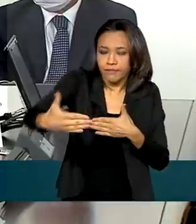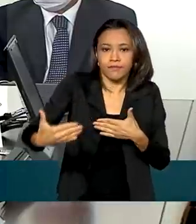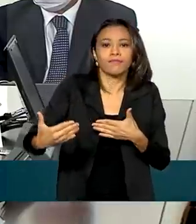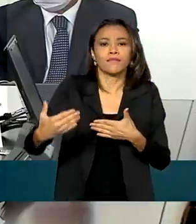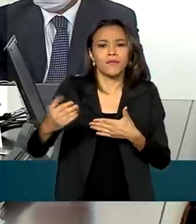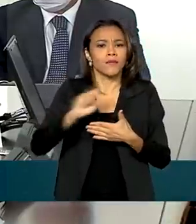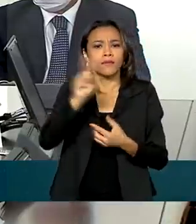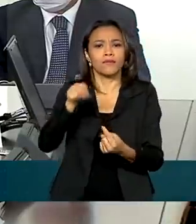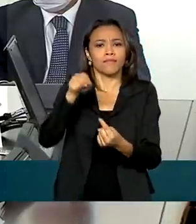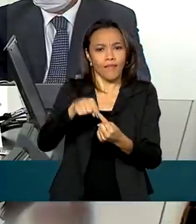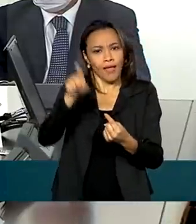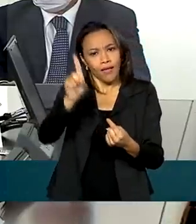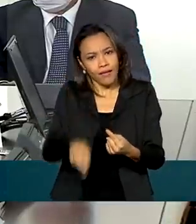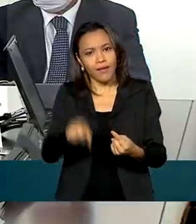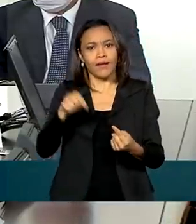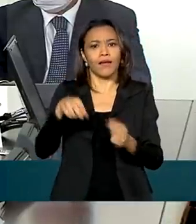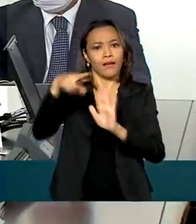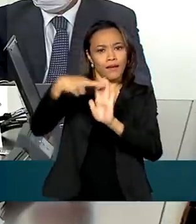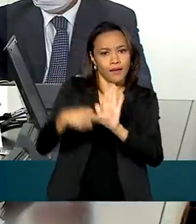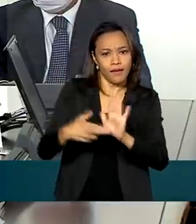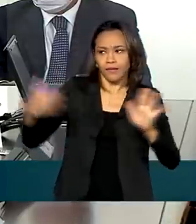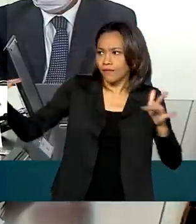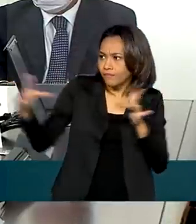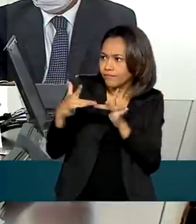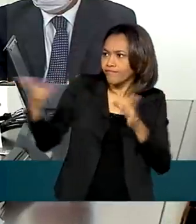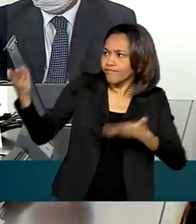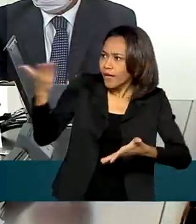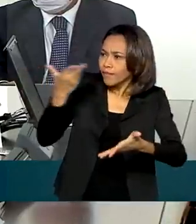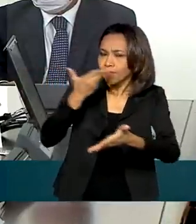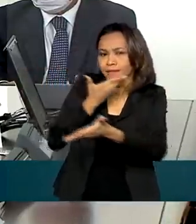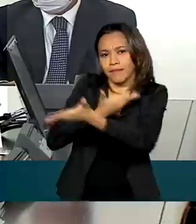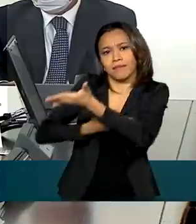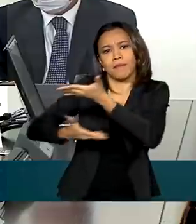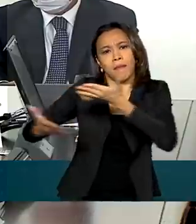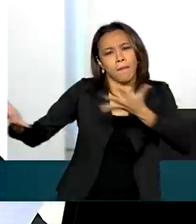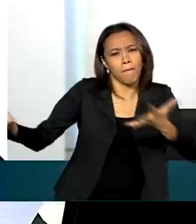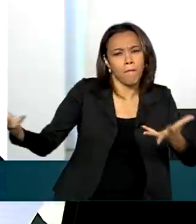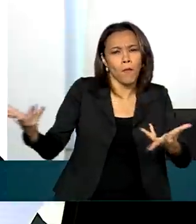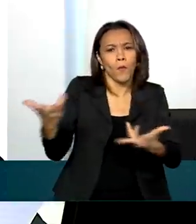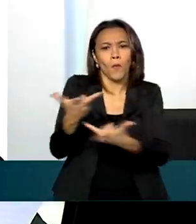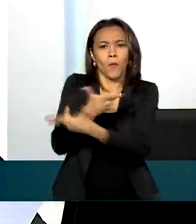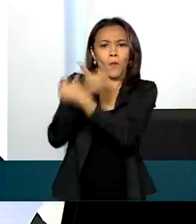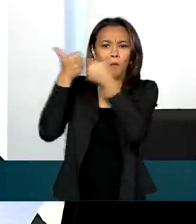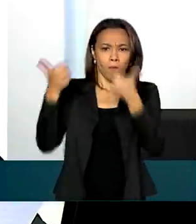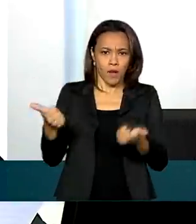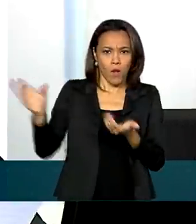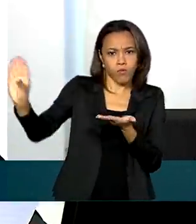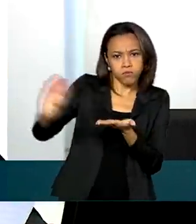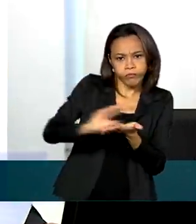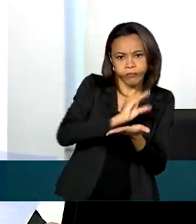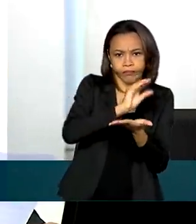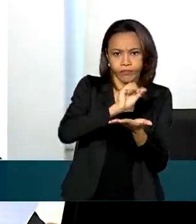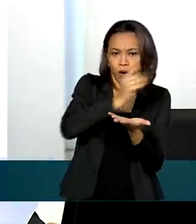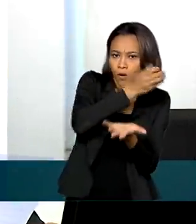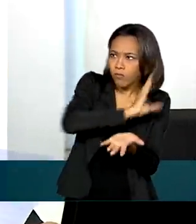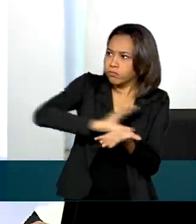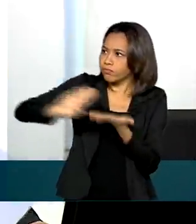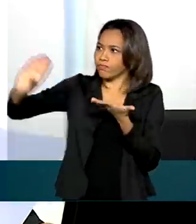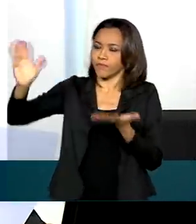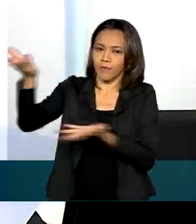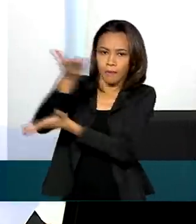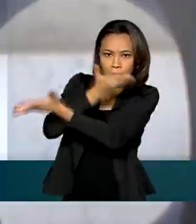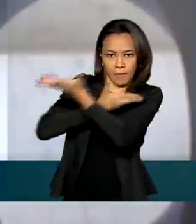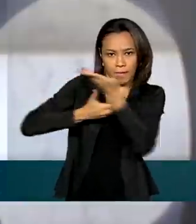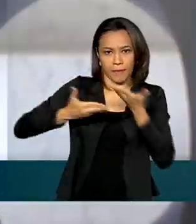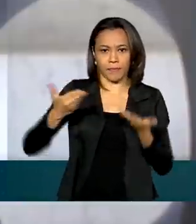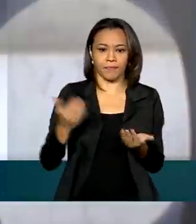estabelecermos marcos regulatórios capazes de aprimorar ainda mais os investimentos entre o Brasil e os países